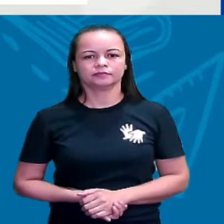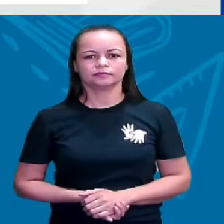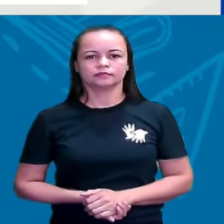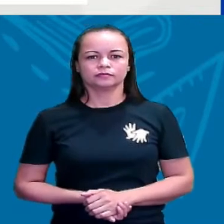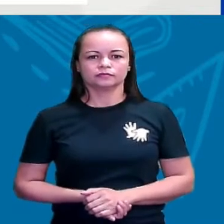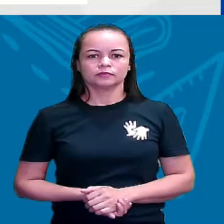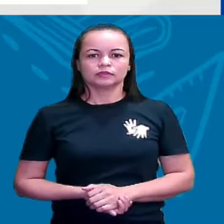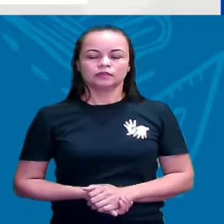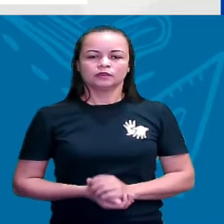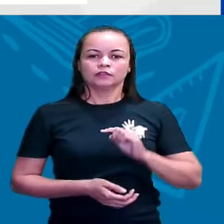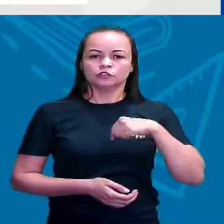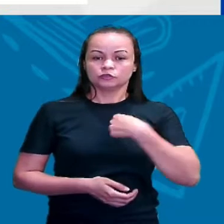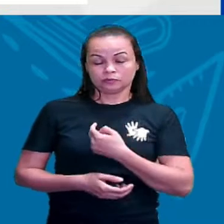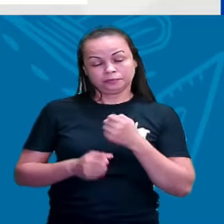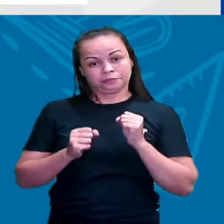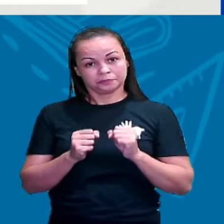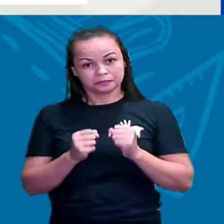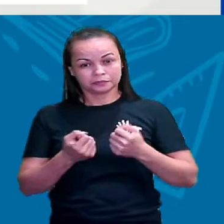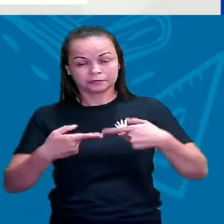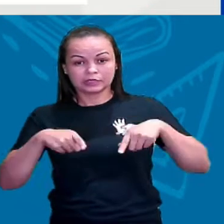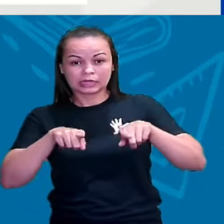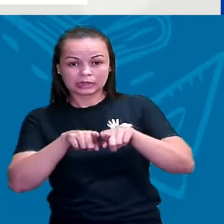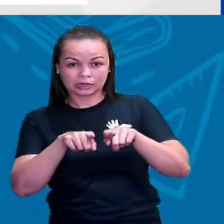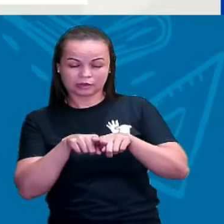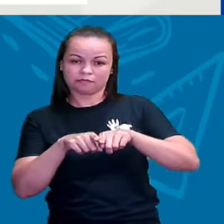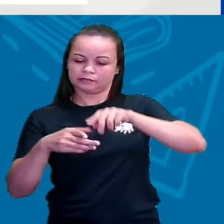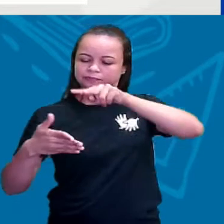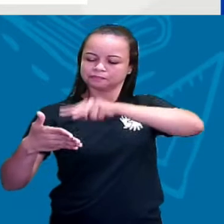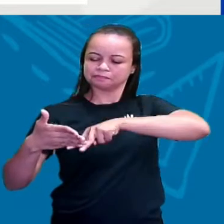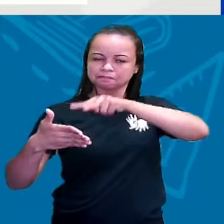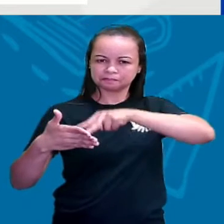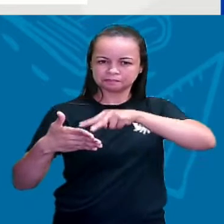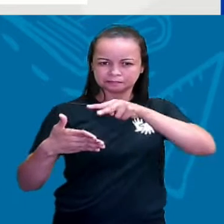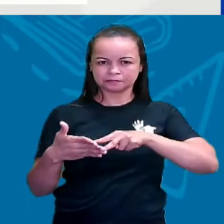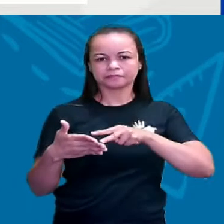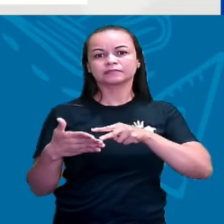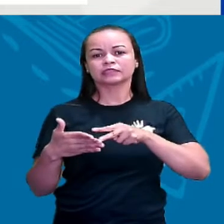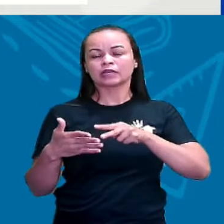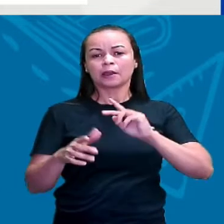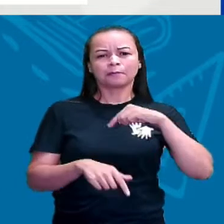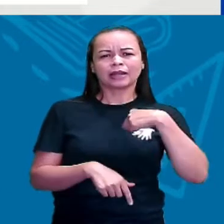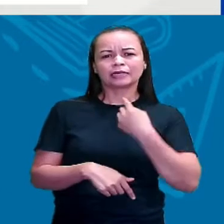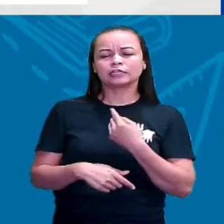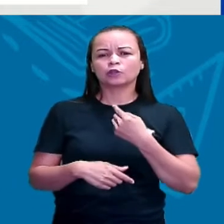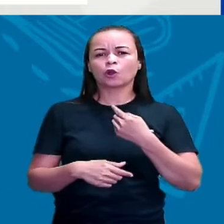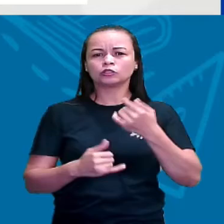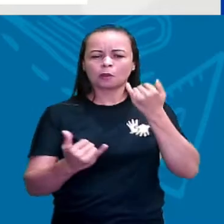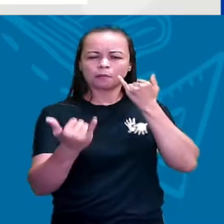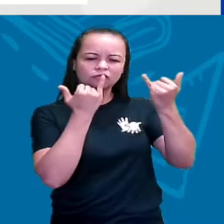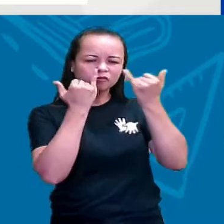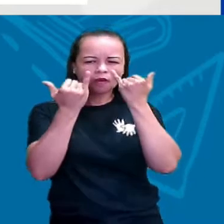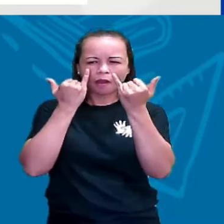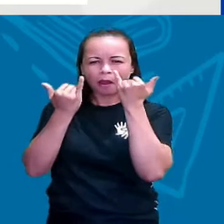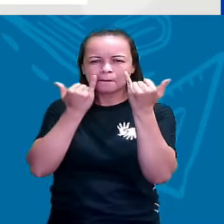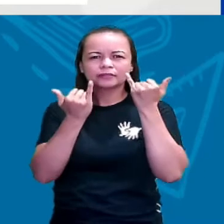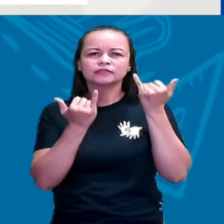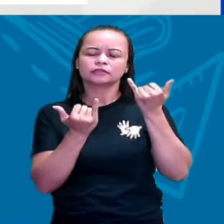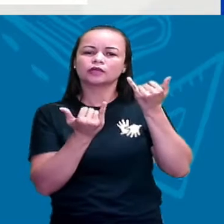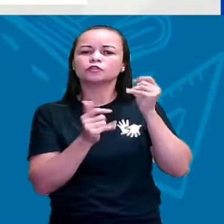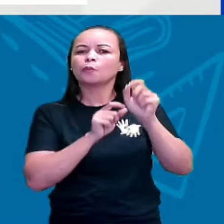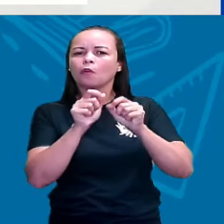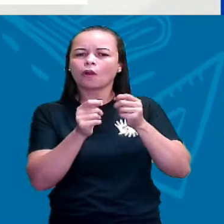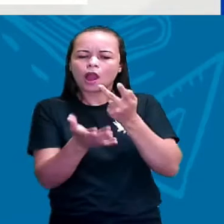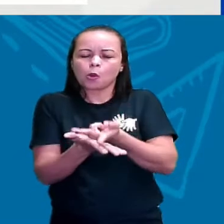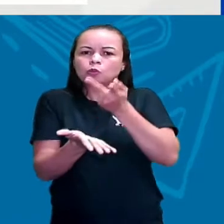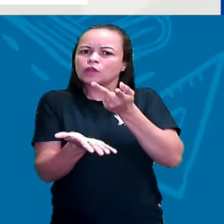Nós podemos também fazer a leitura para a gente se informar sobre o que está acontecendo.